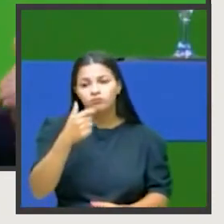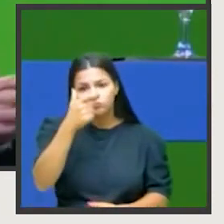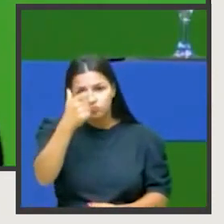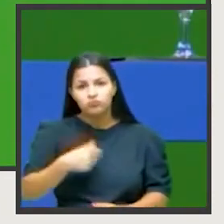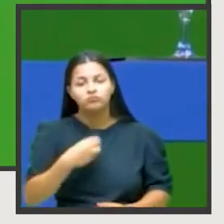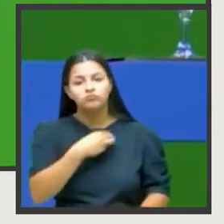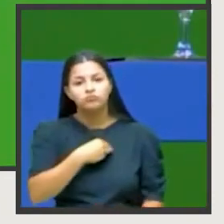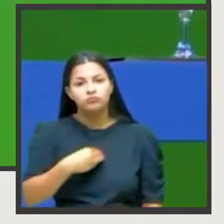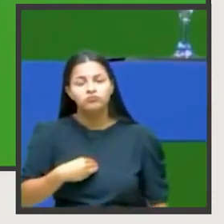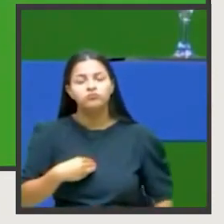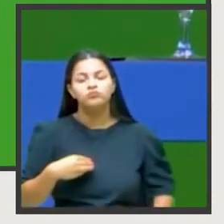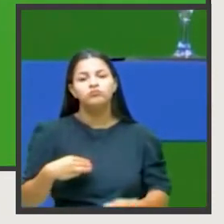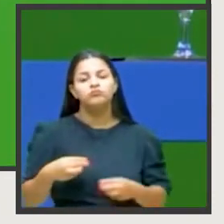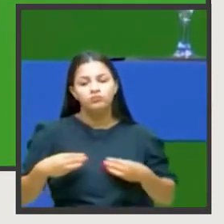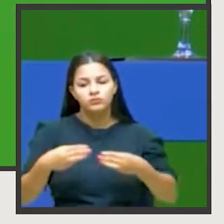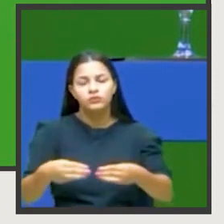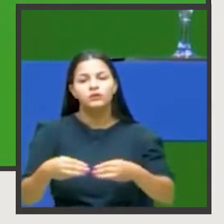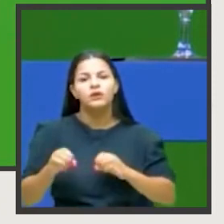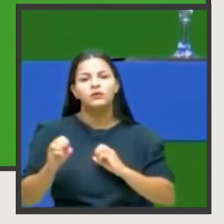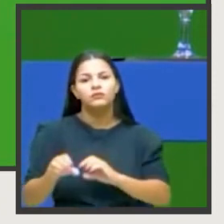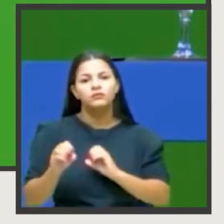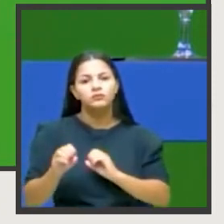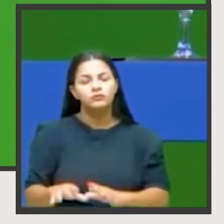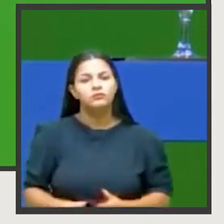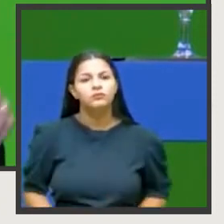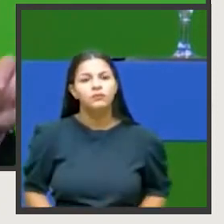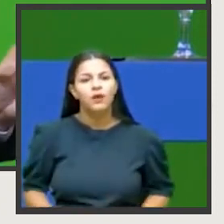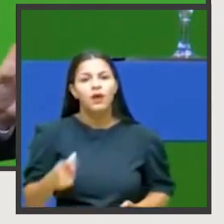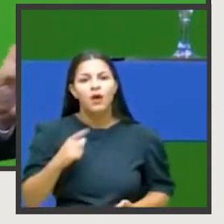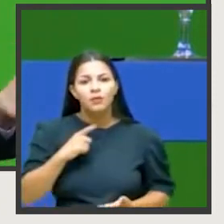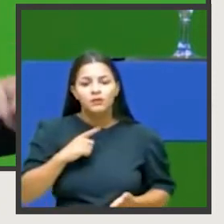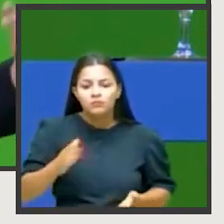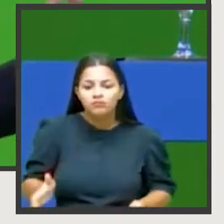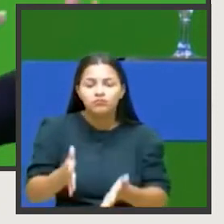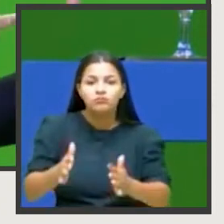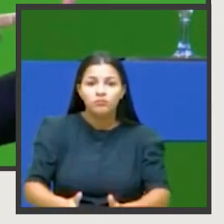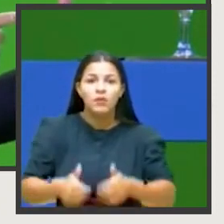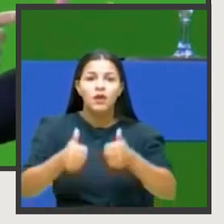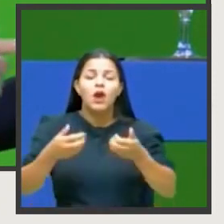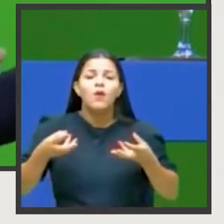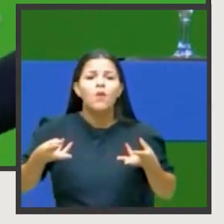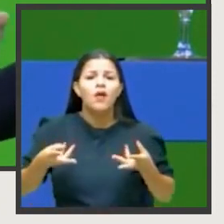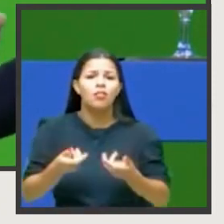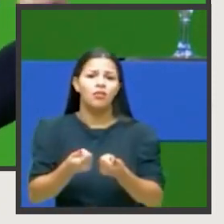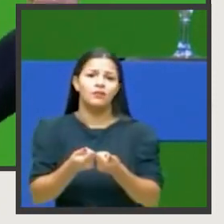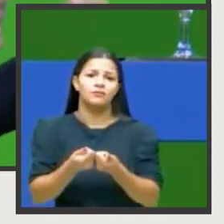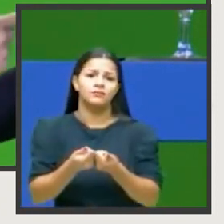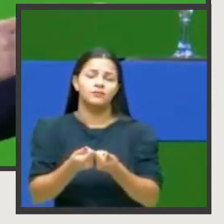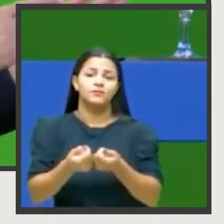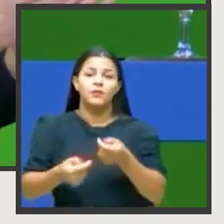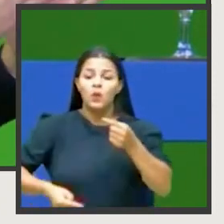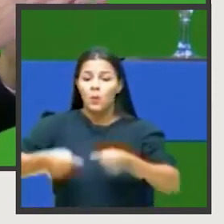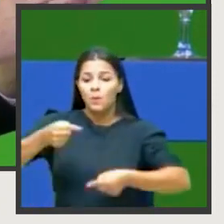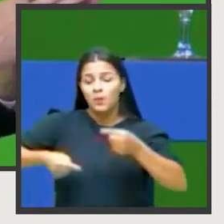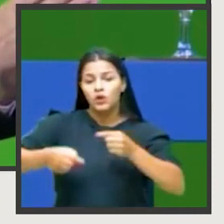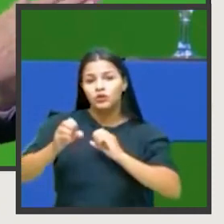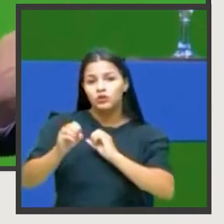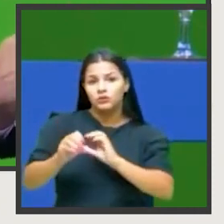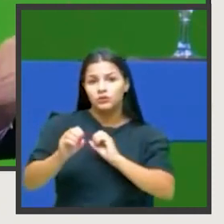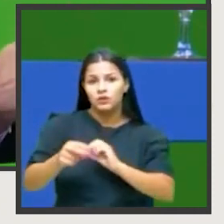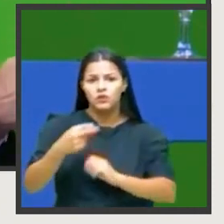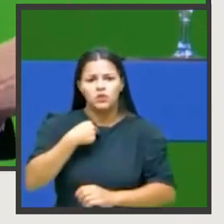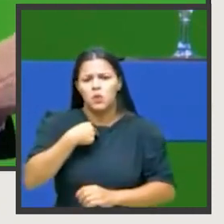comandar o Ministério da Educação. Para poder passar pelo Ministério dando uma contribuição para melhorar a qualidade. Porque